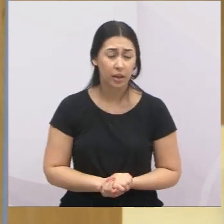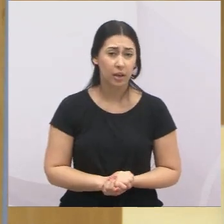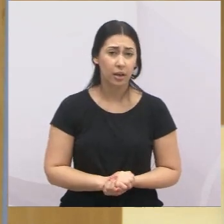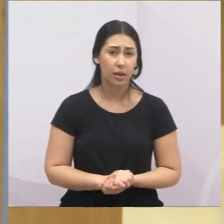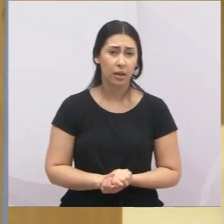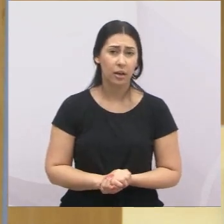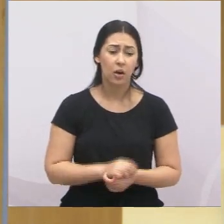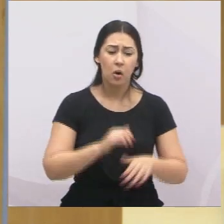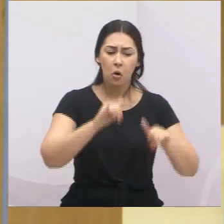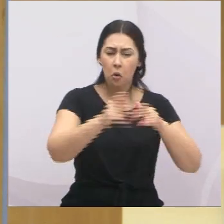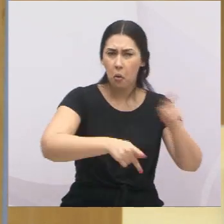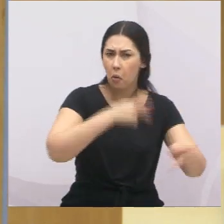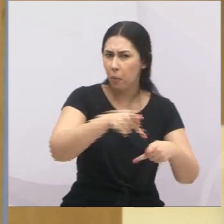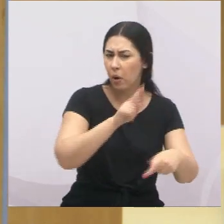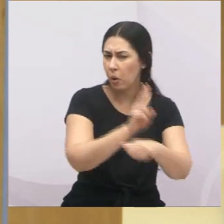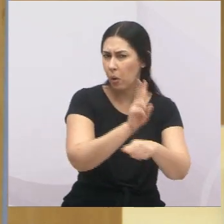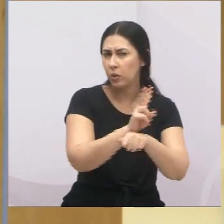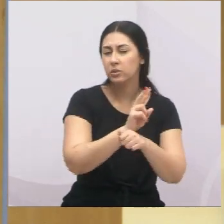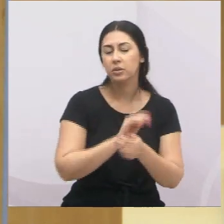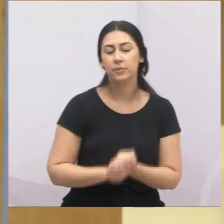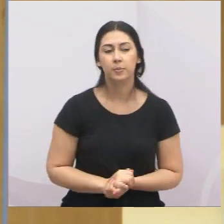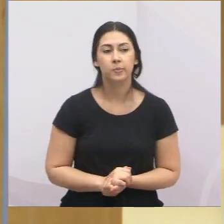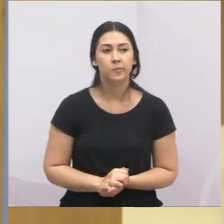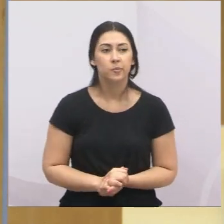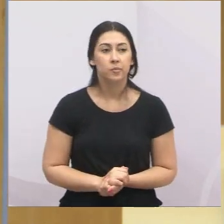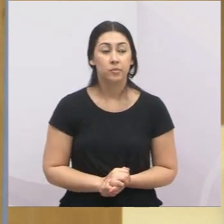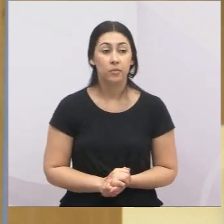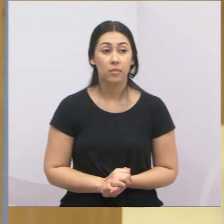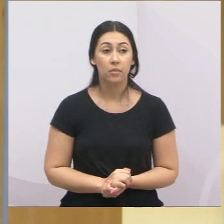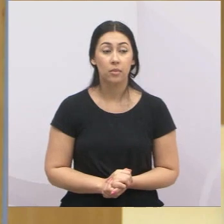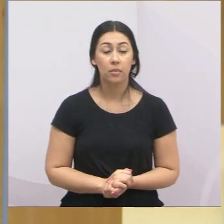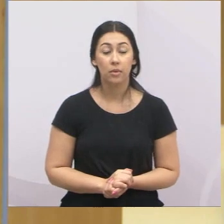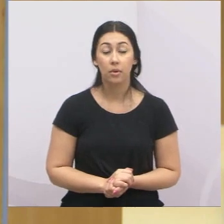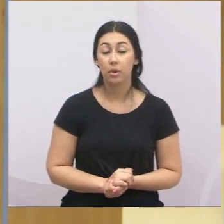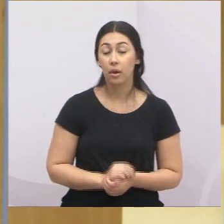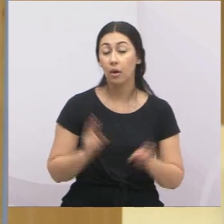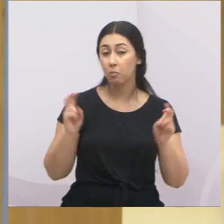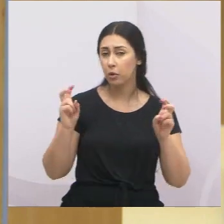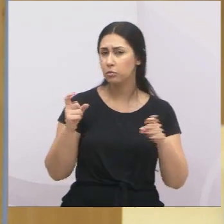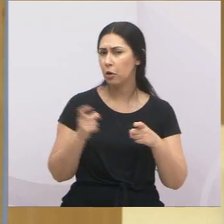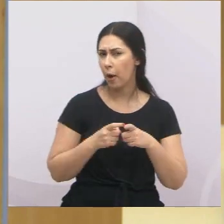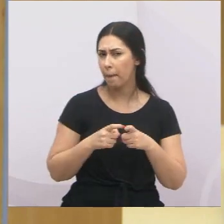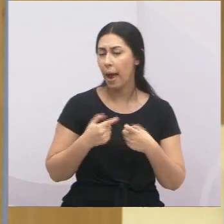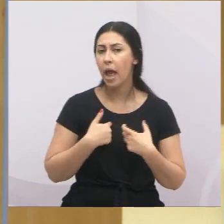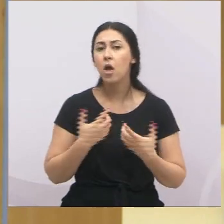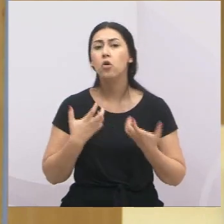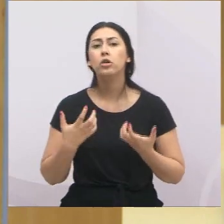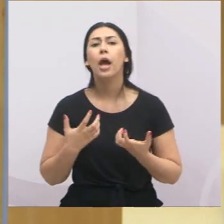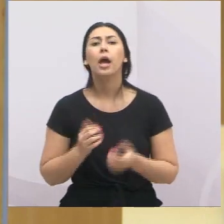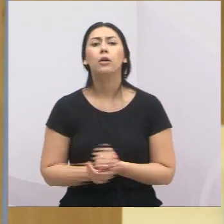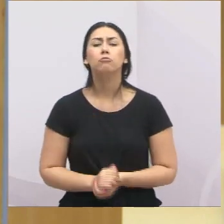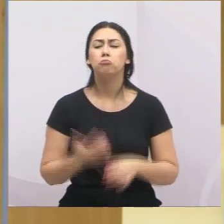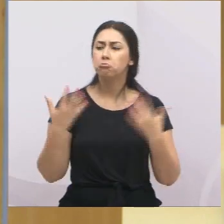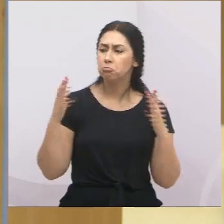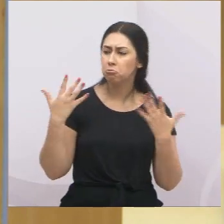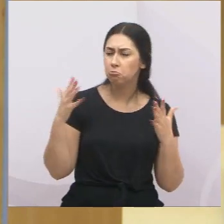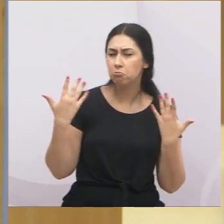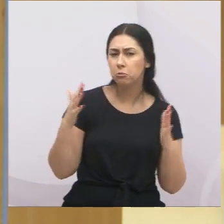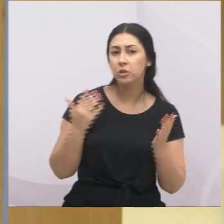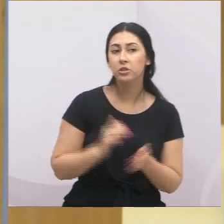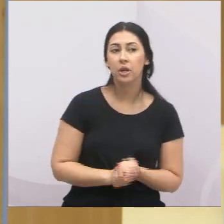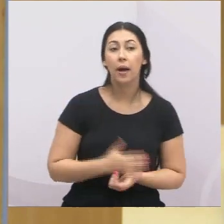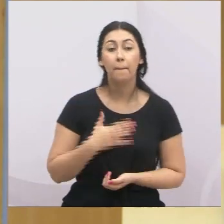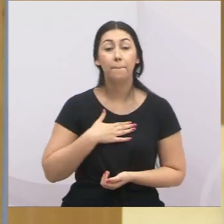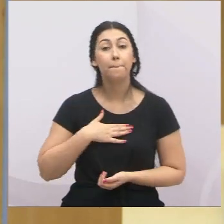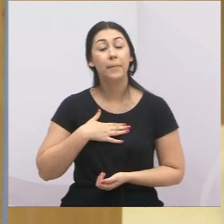vidas. E falando em médico, quero cumprimentar todos os meus colegas de trabalho. Dia